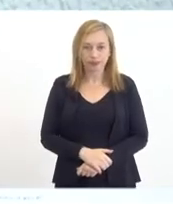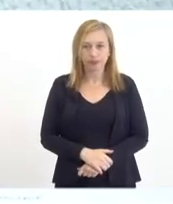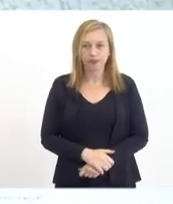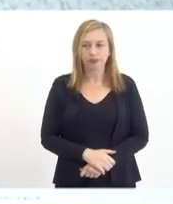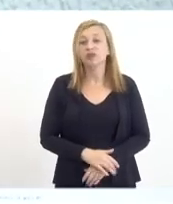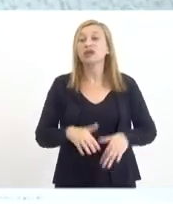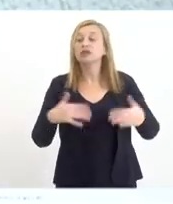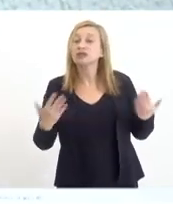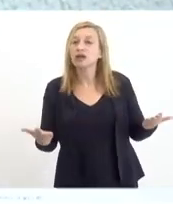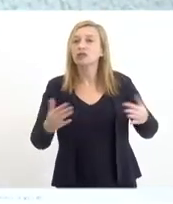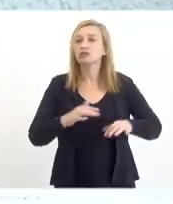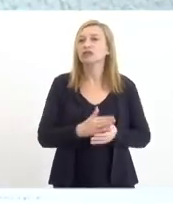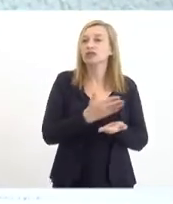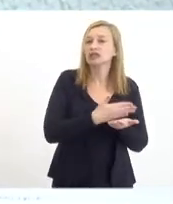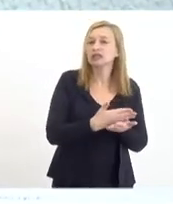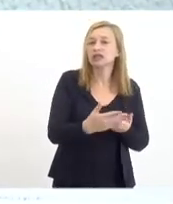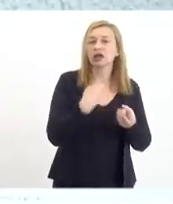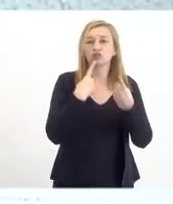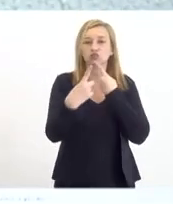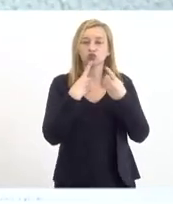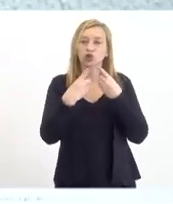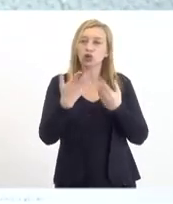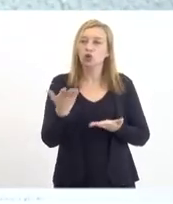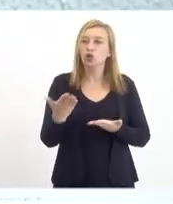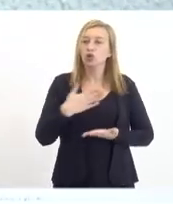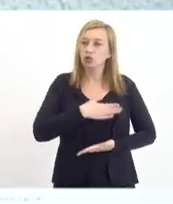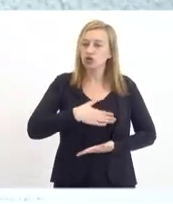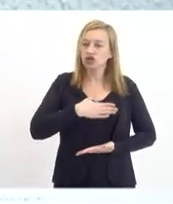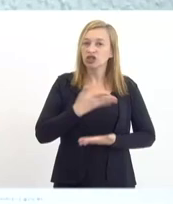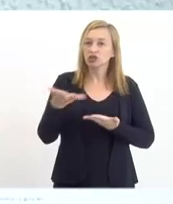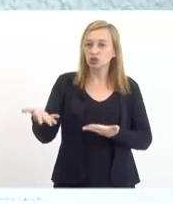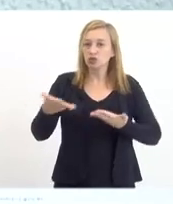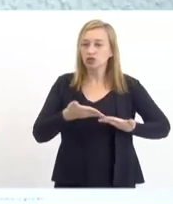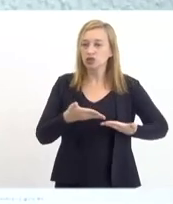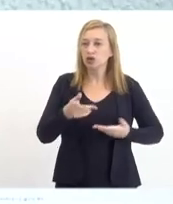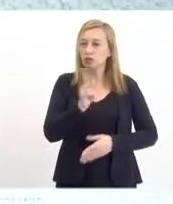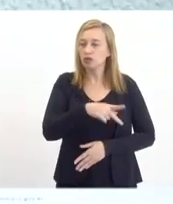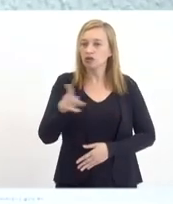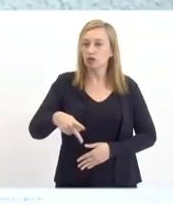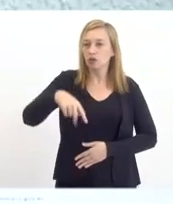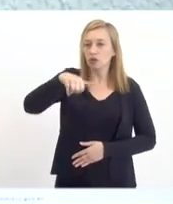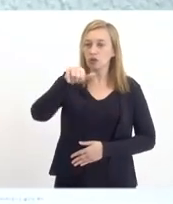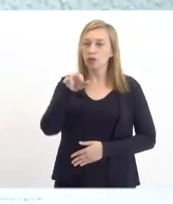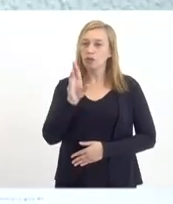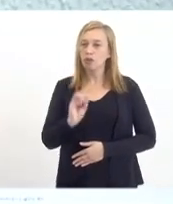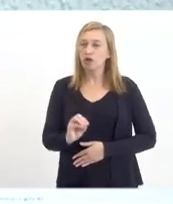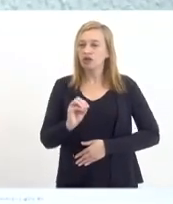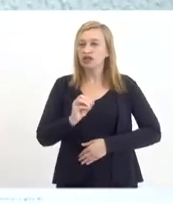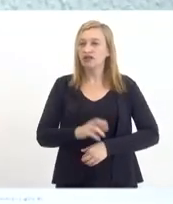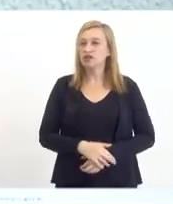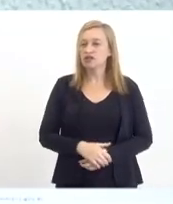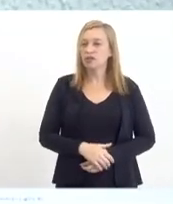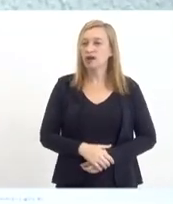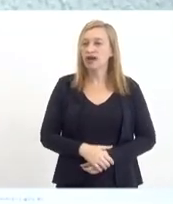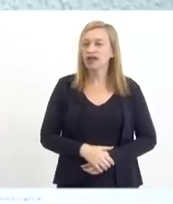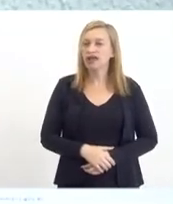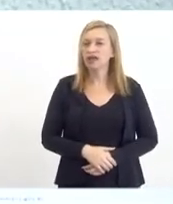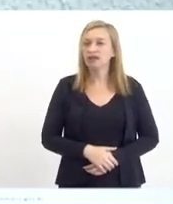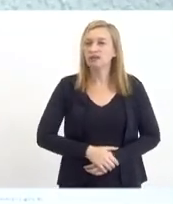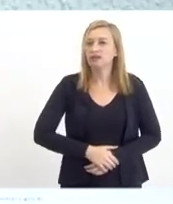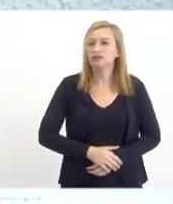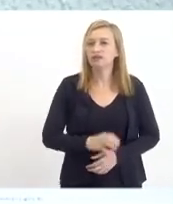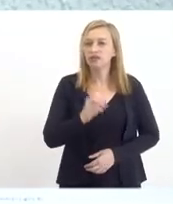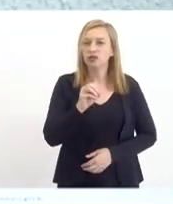Então, para começar esse debate, gostaria de convidar o nosso professor Mauro Osório, que ele é diretor da